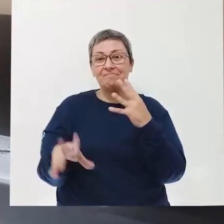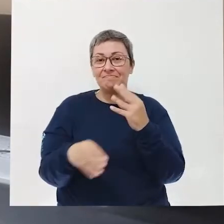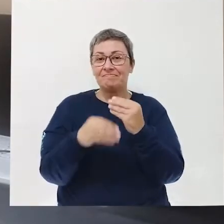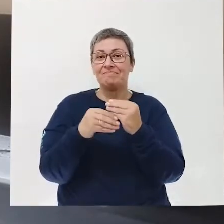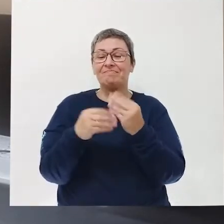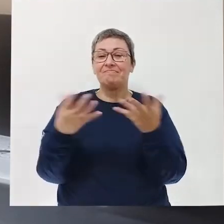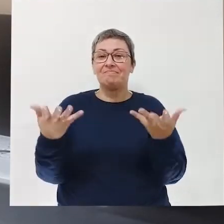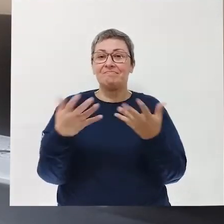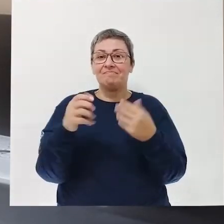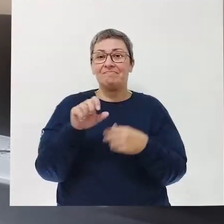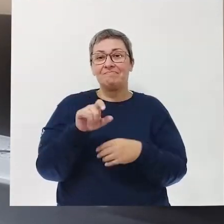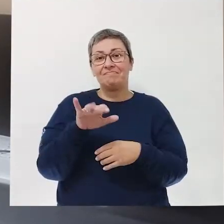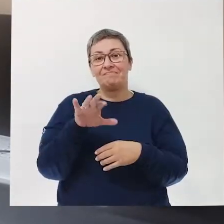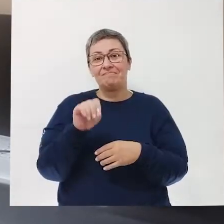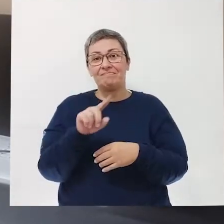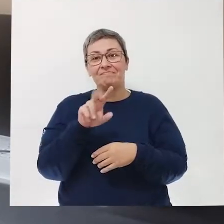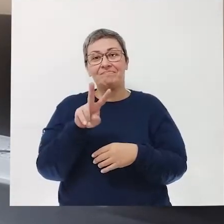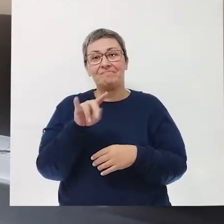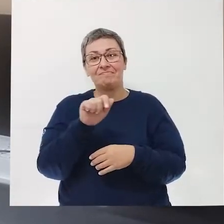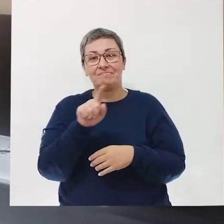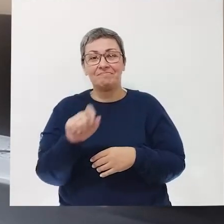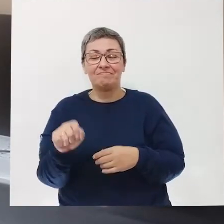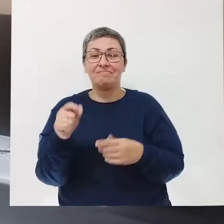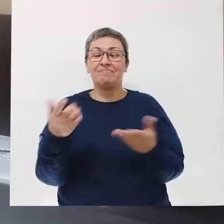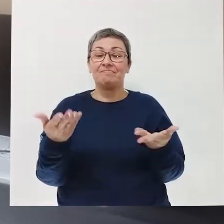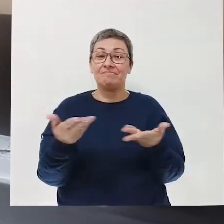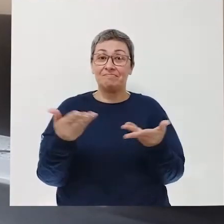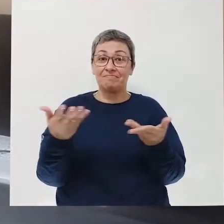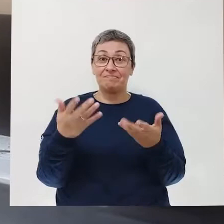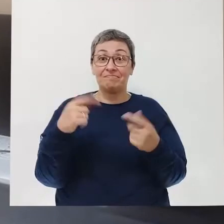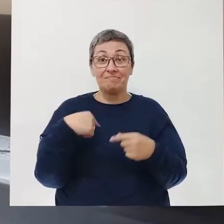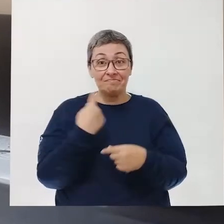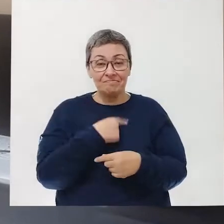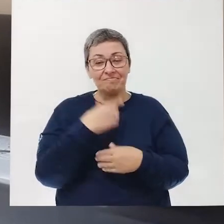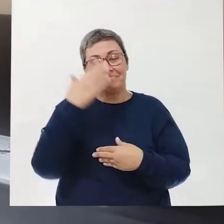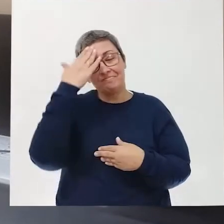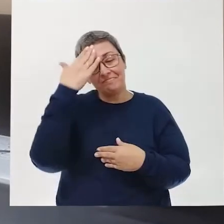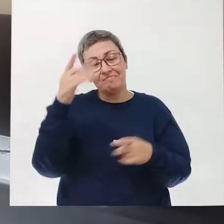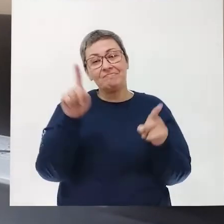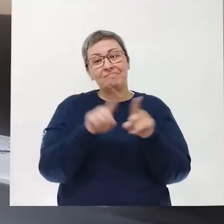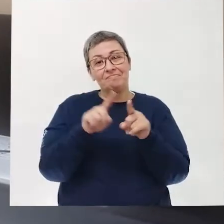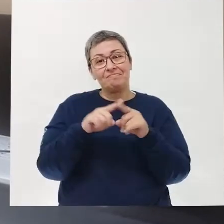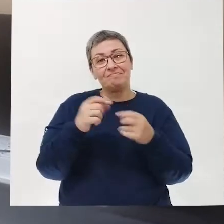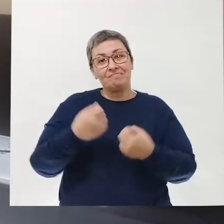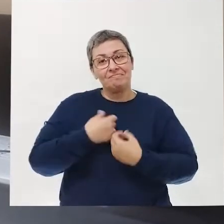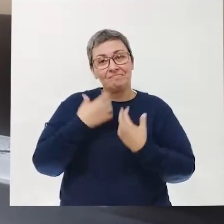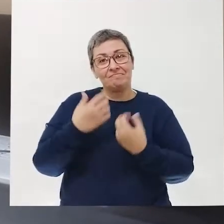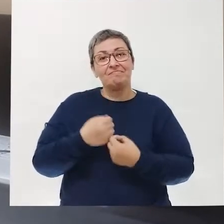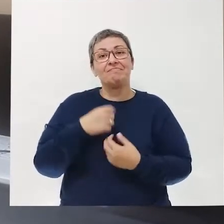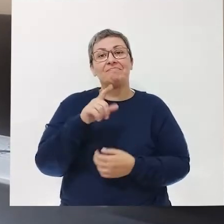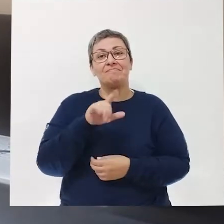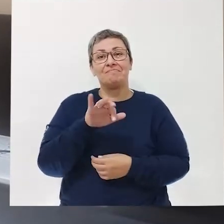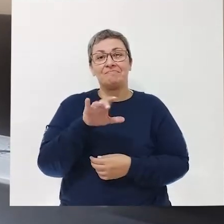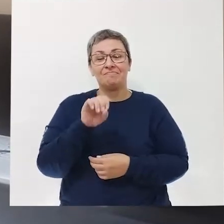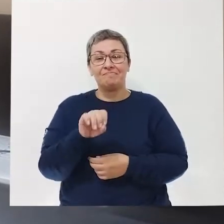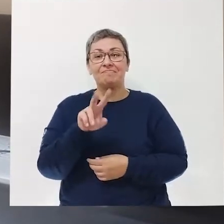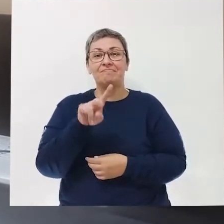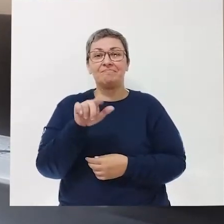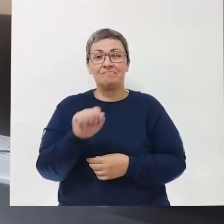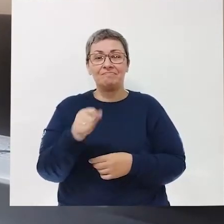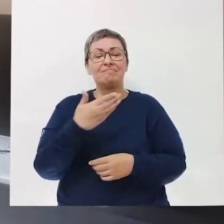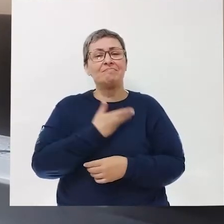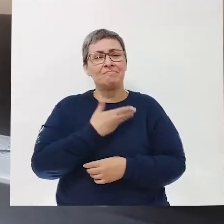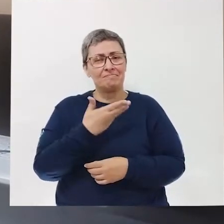por trazer um pouco do Sérgio Vaz para nós e nossos agradecimentos também ao poeta Sérgio Vaz. É um